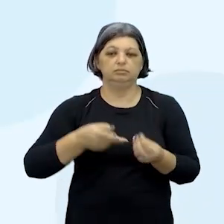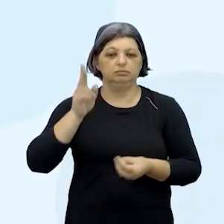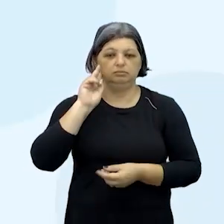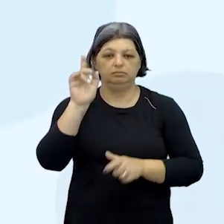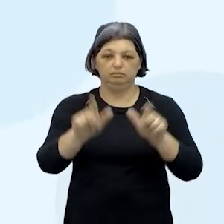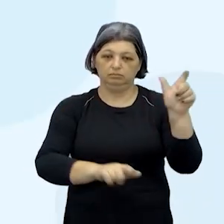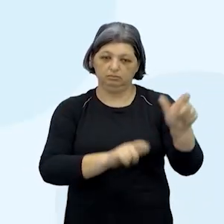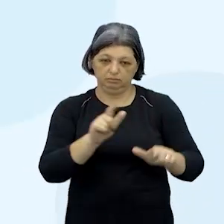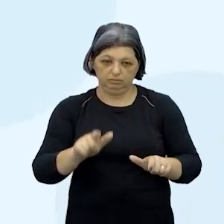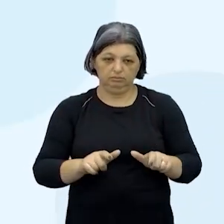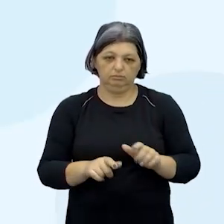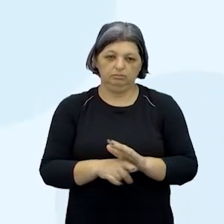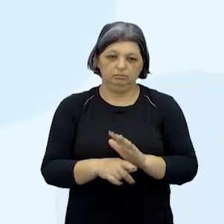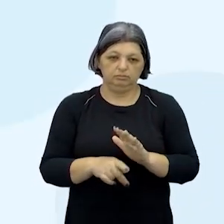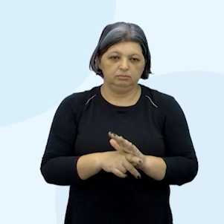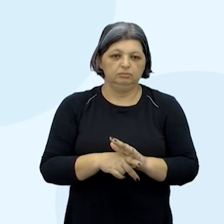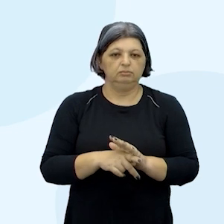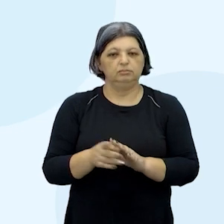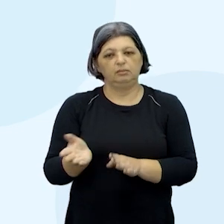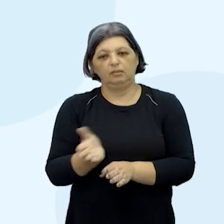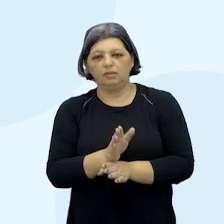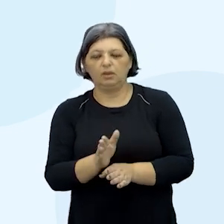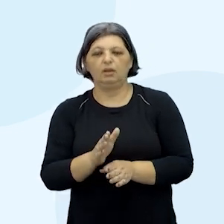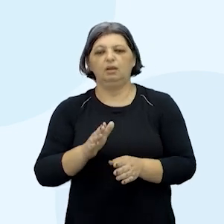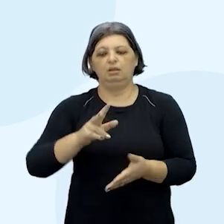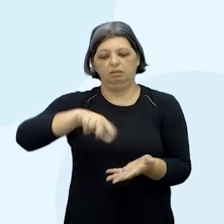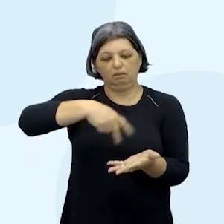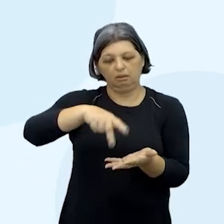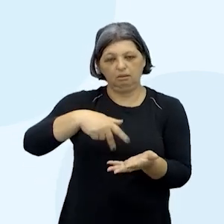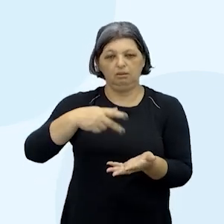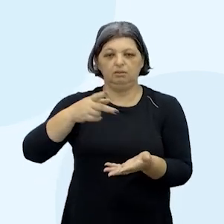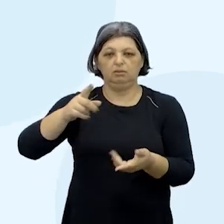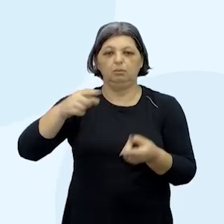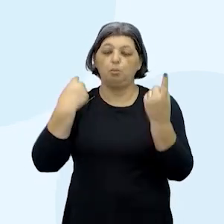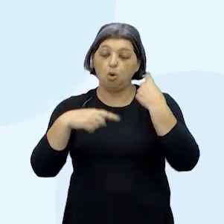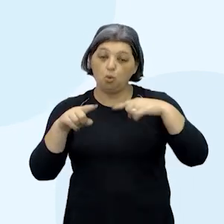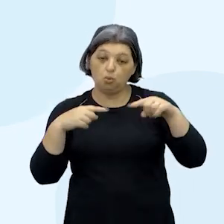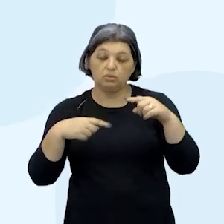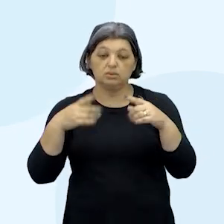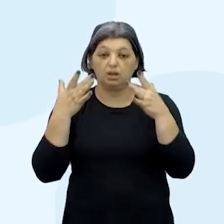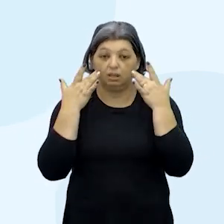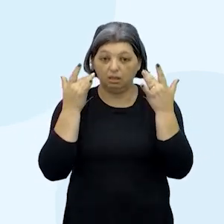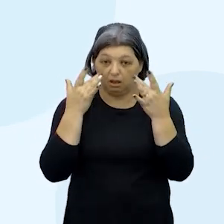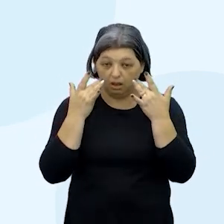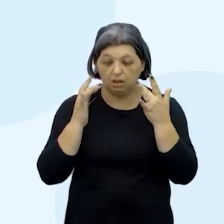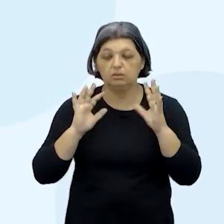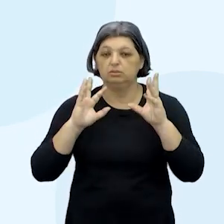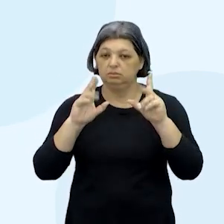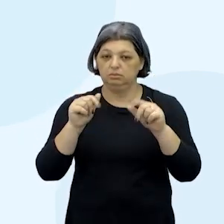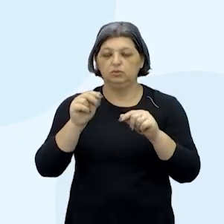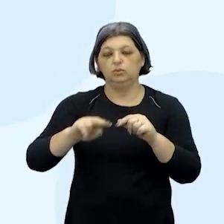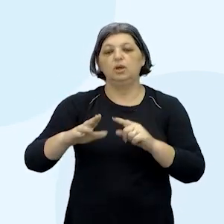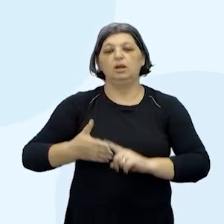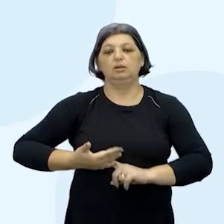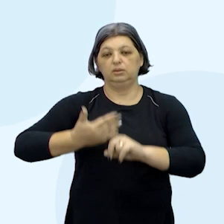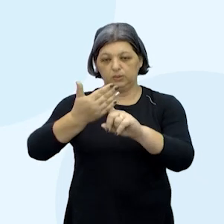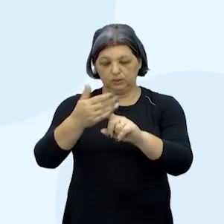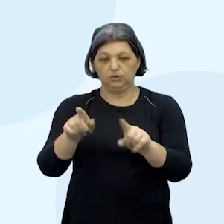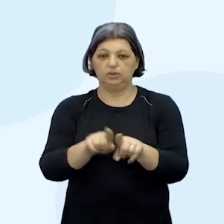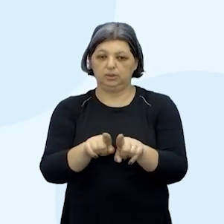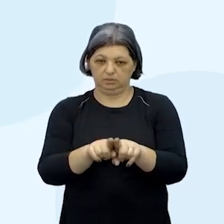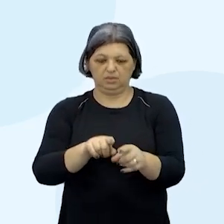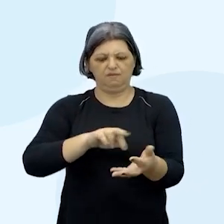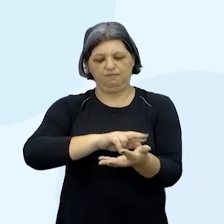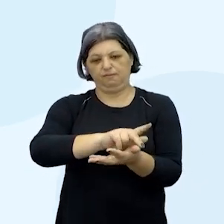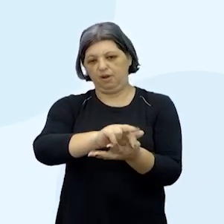das linguagens porque óbvio dança música teatro elementos cênicos tudo isso a gente vai usar tecnologia entre